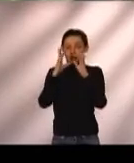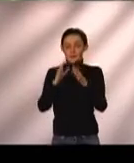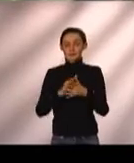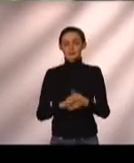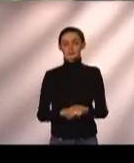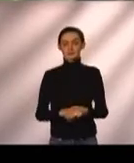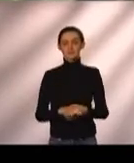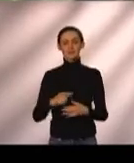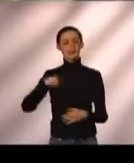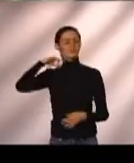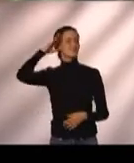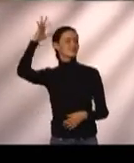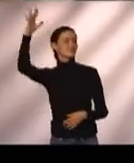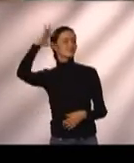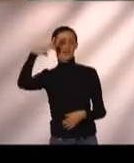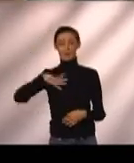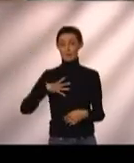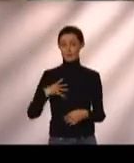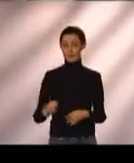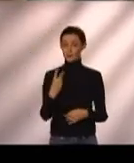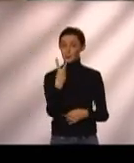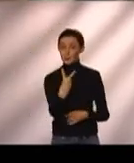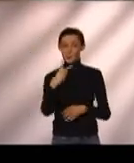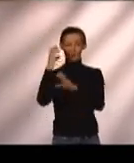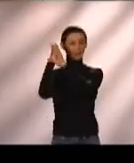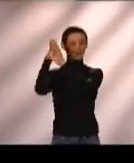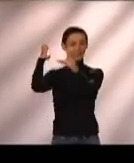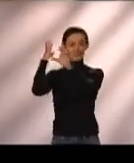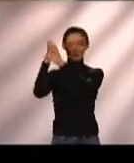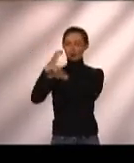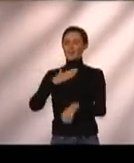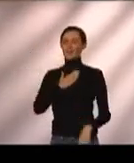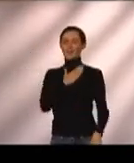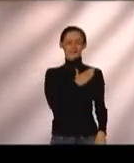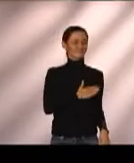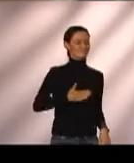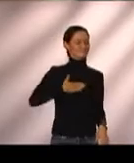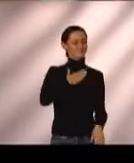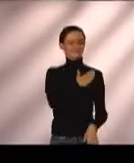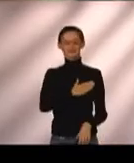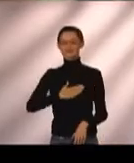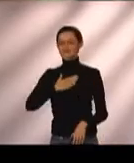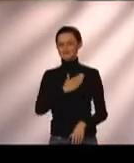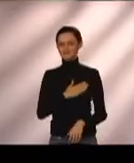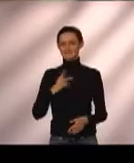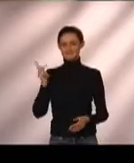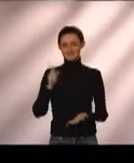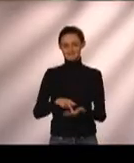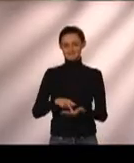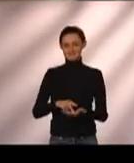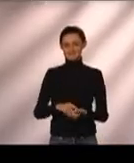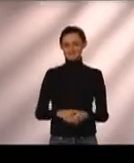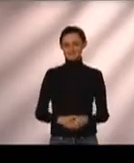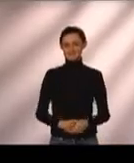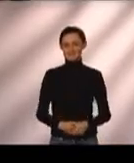de pensar que um dia meus filhos, os dois, vão ser engenheiros, isso me traz uma felicidade muito grande. Muito grande mesmo.